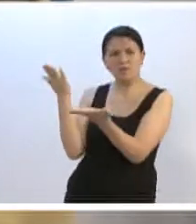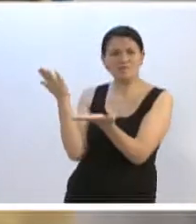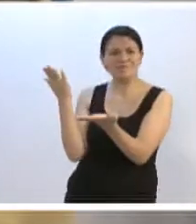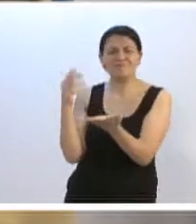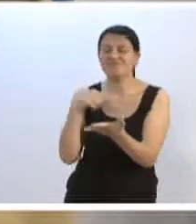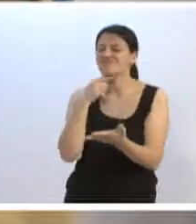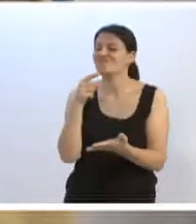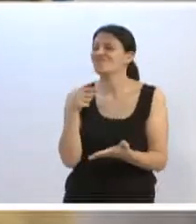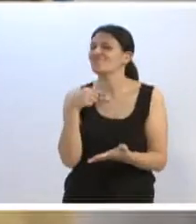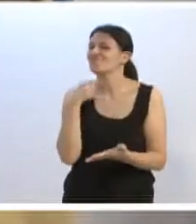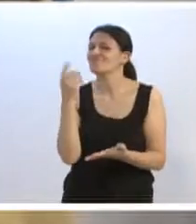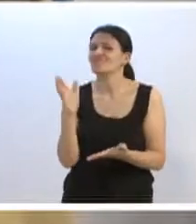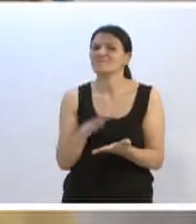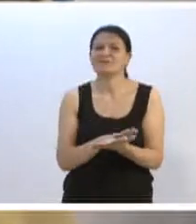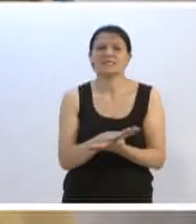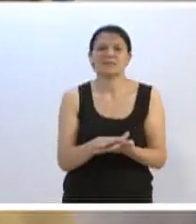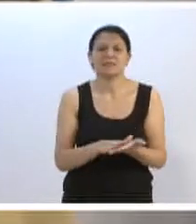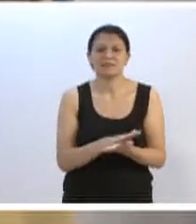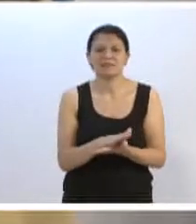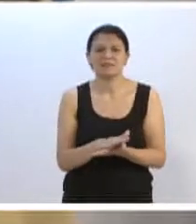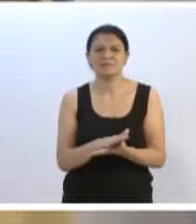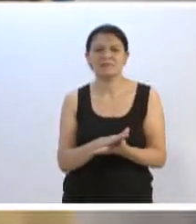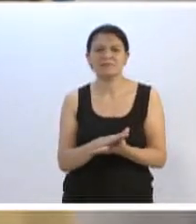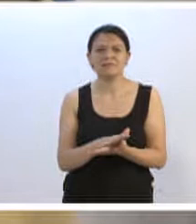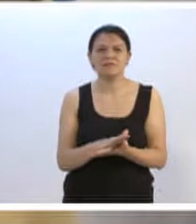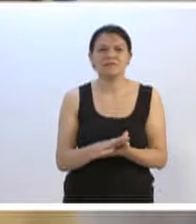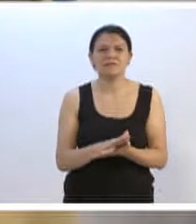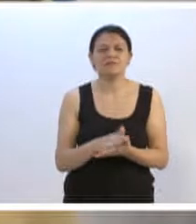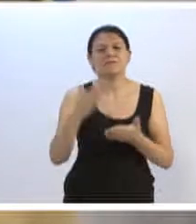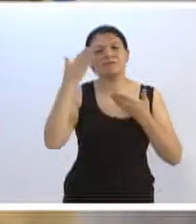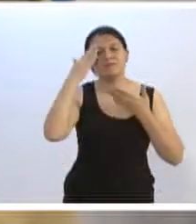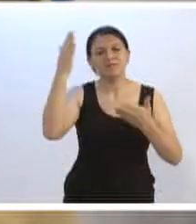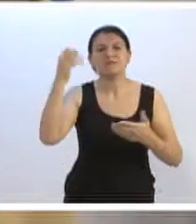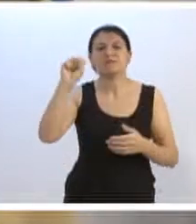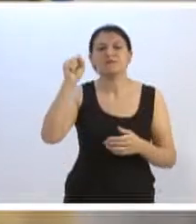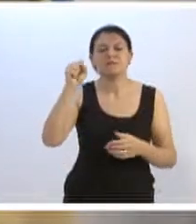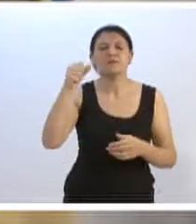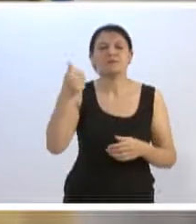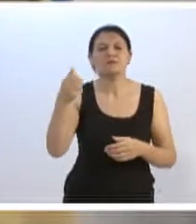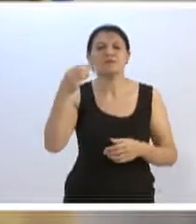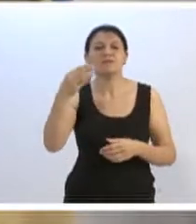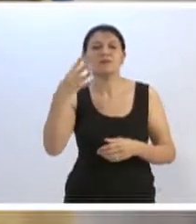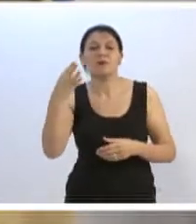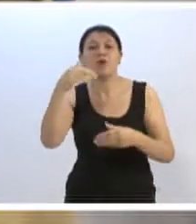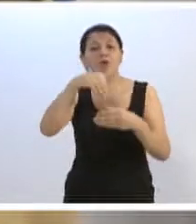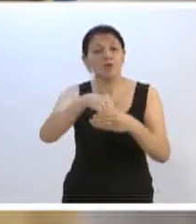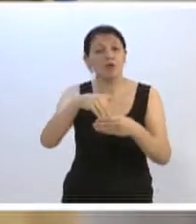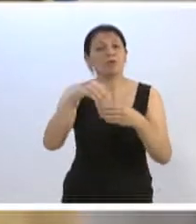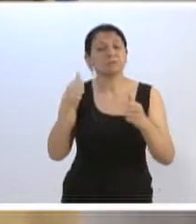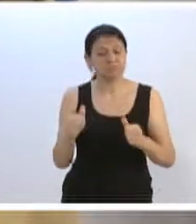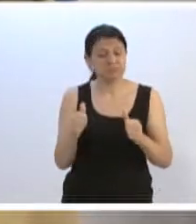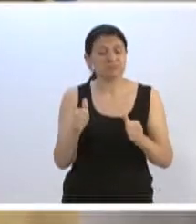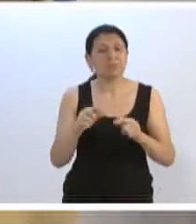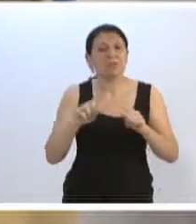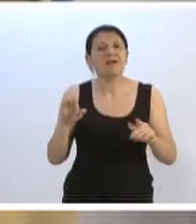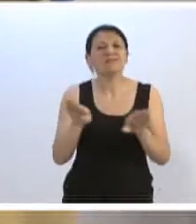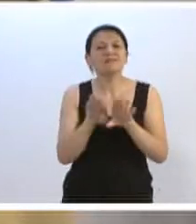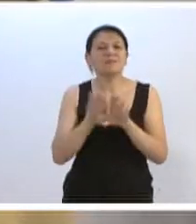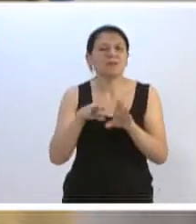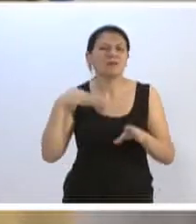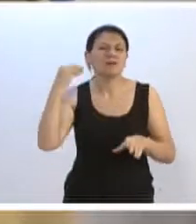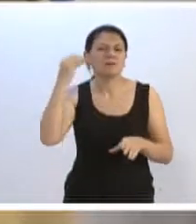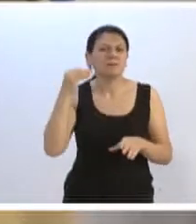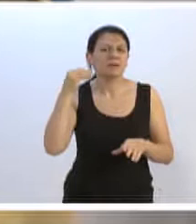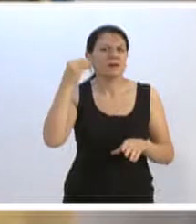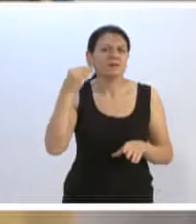E o que adiantou? Então, sou muito grato pelos 8.184 votos recebidos, sim. E mais pela experiência de vida que tive